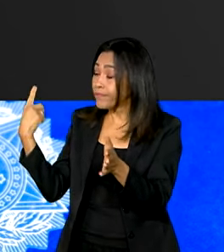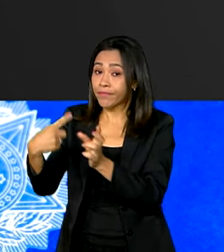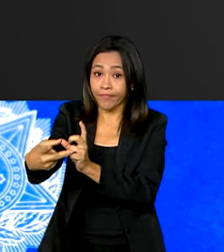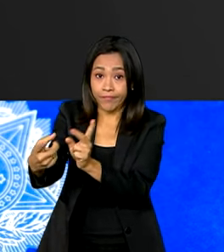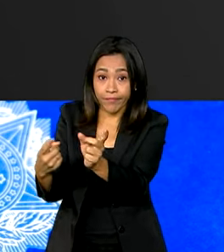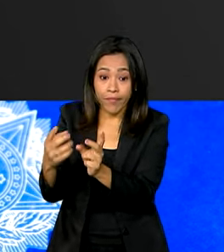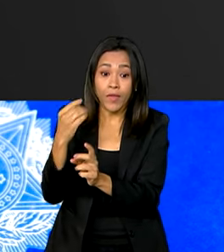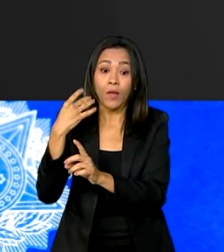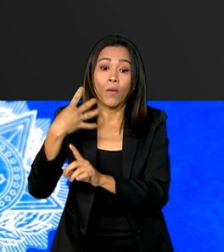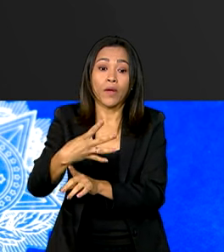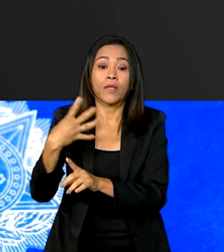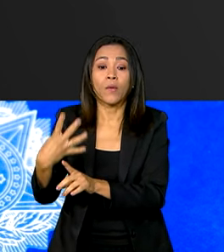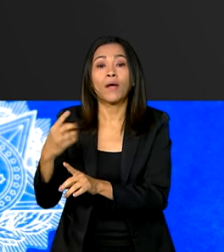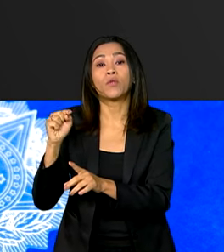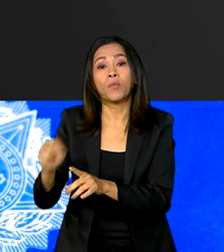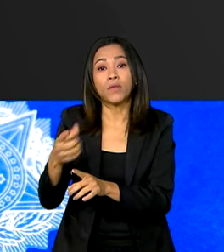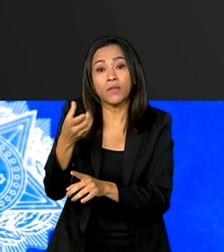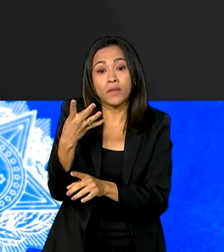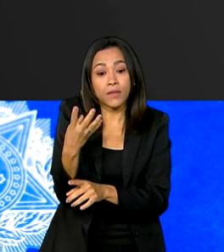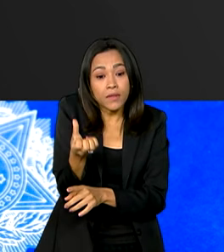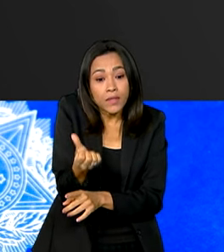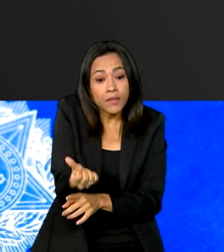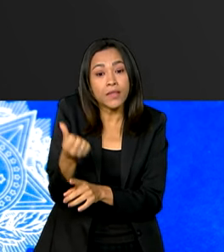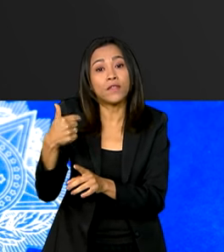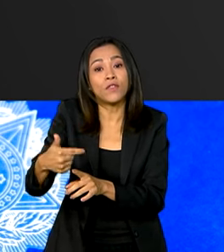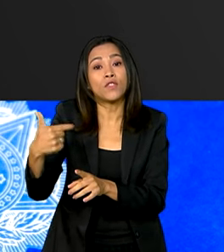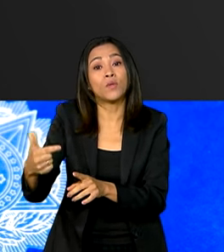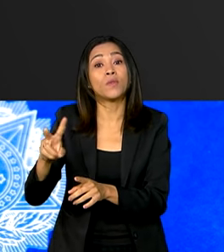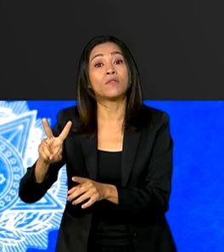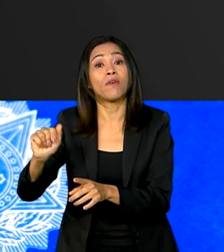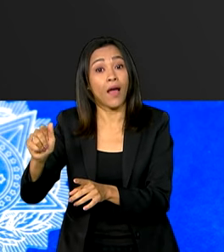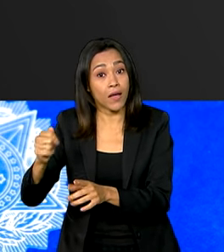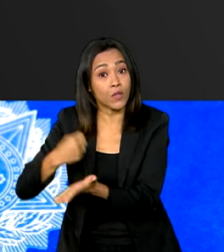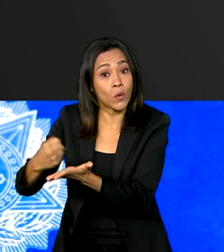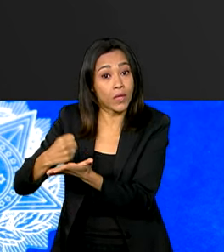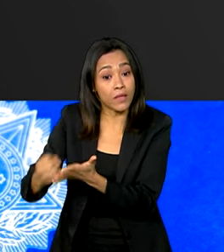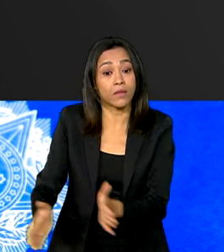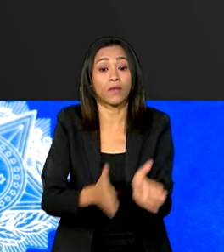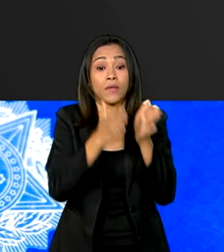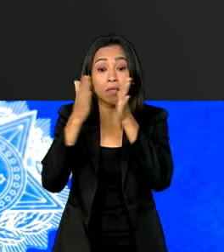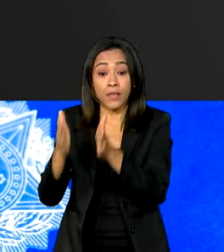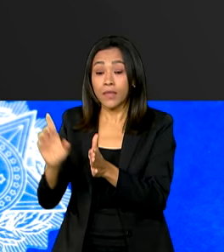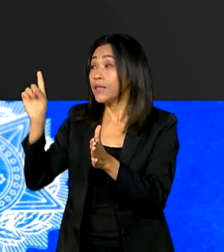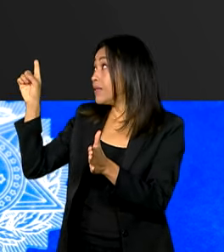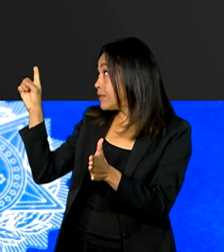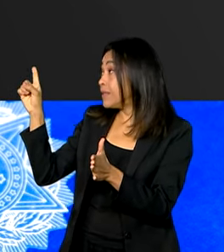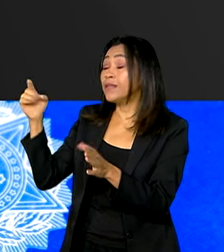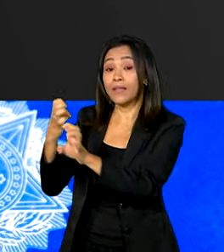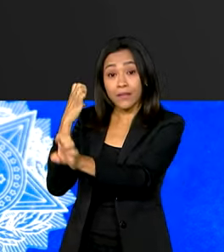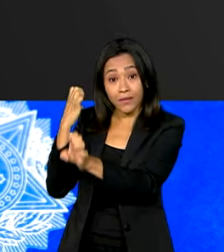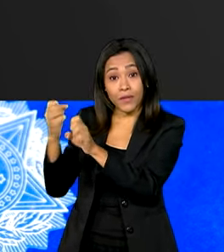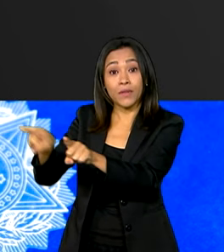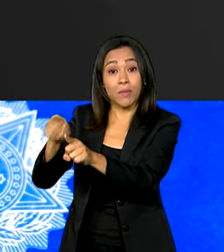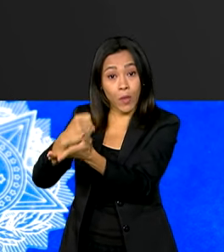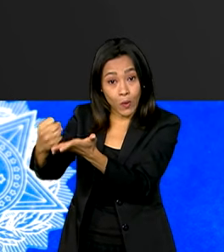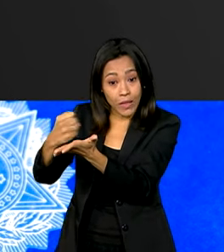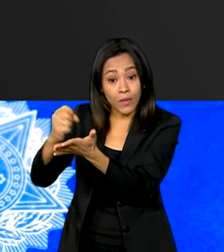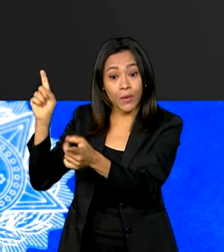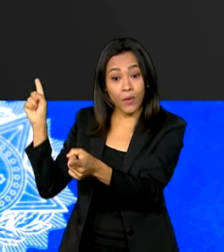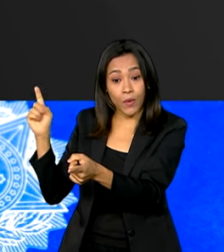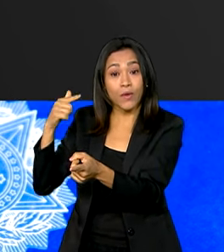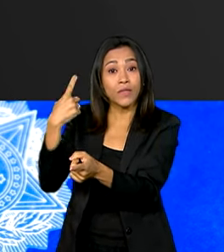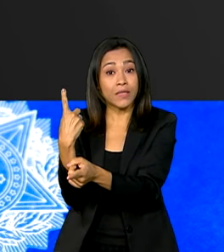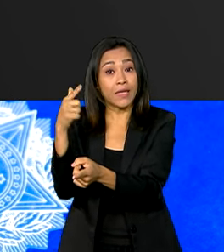44.622 vagas. E a construção civil contribuiu com 17.024